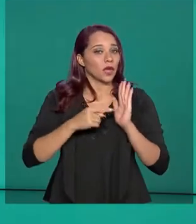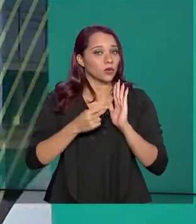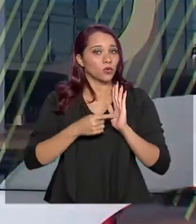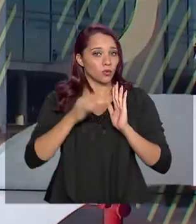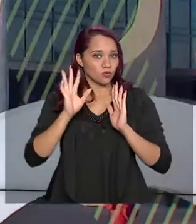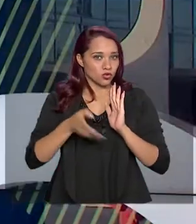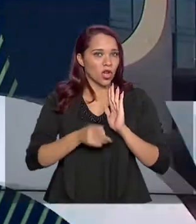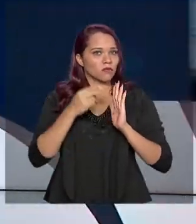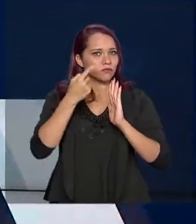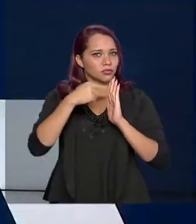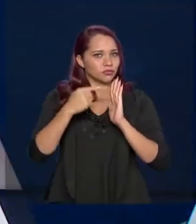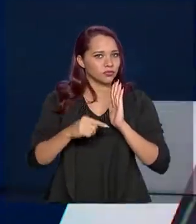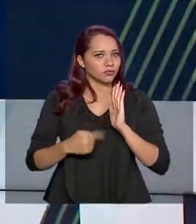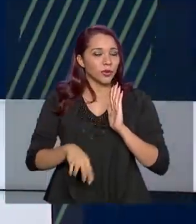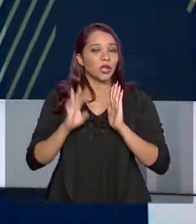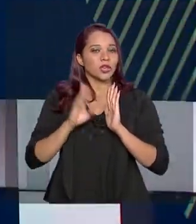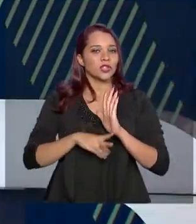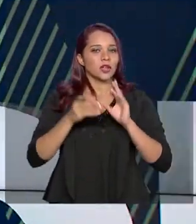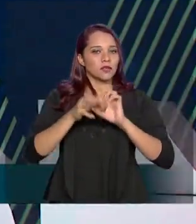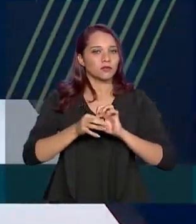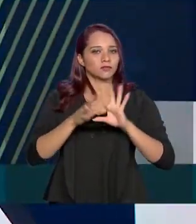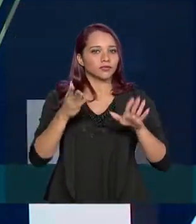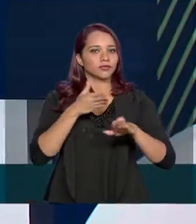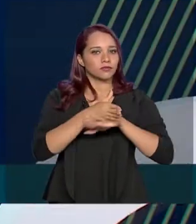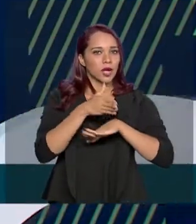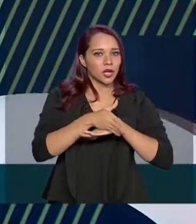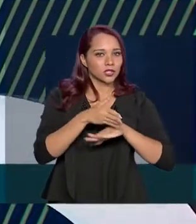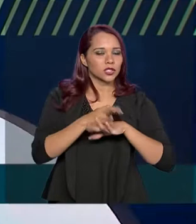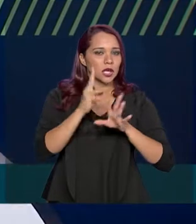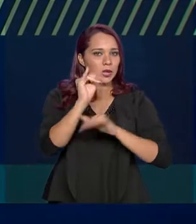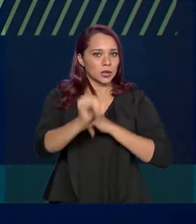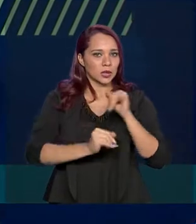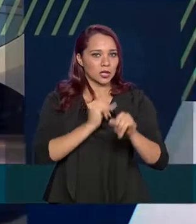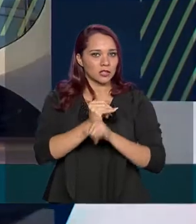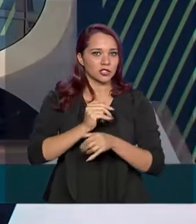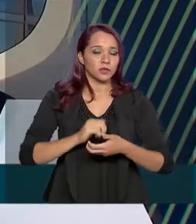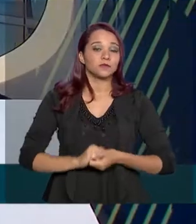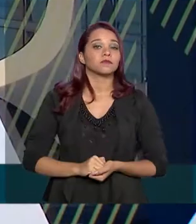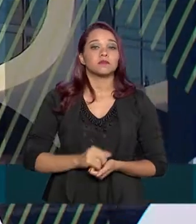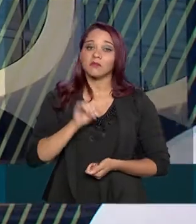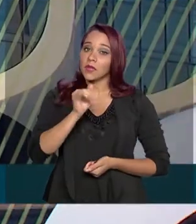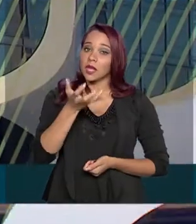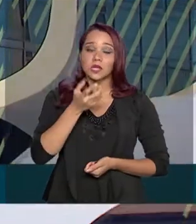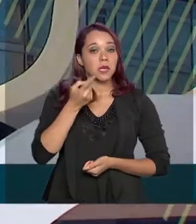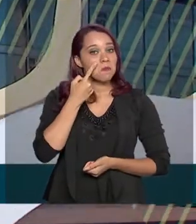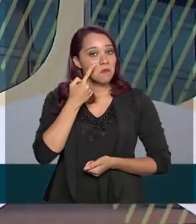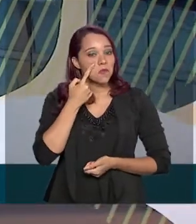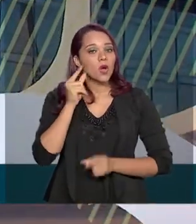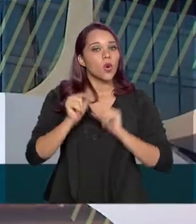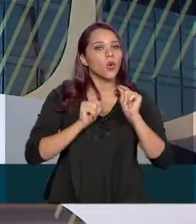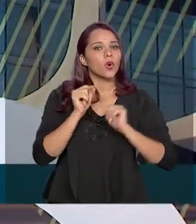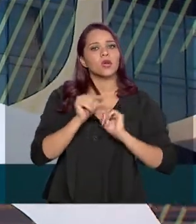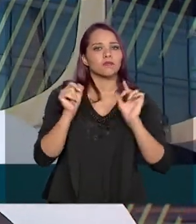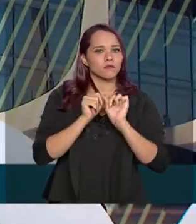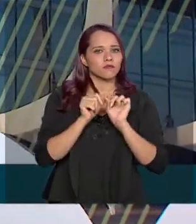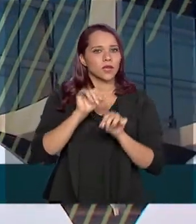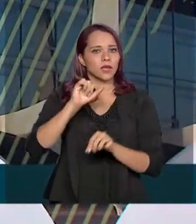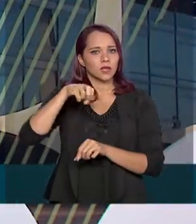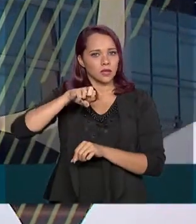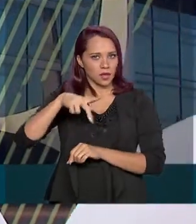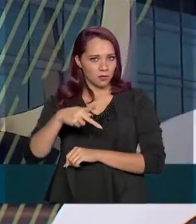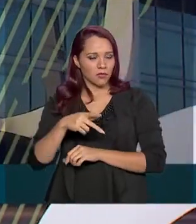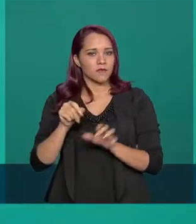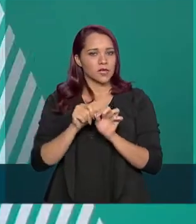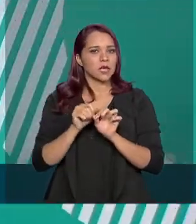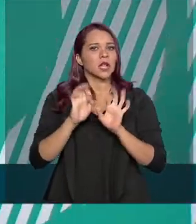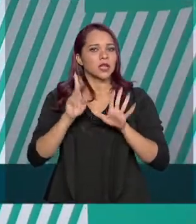corrigidas e estão disponíveis na página do participante na internet. Quem quiser conferir o que está sendo feito pelo Inep, pode